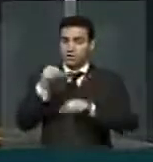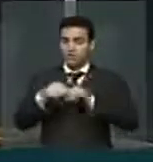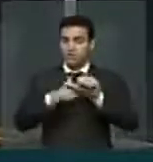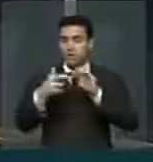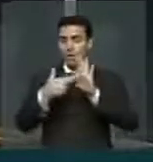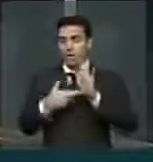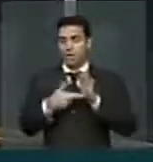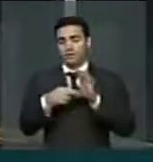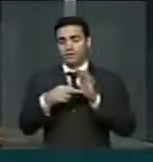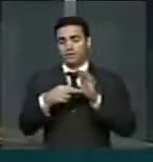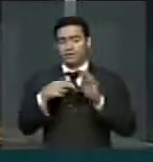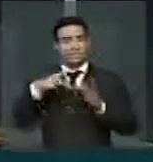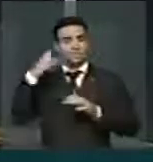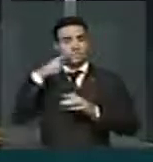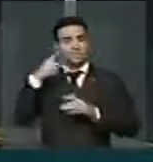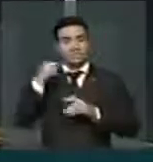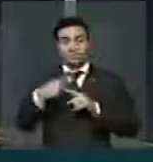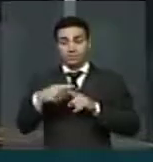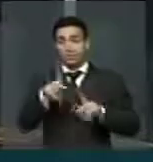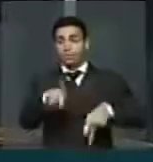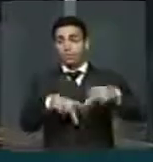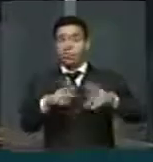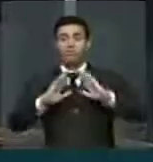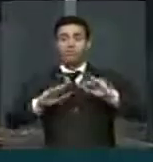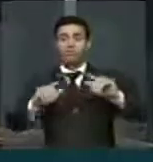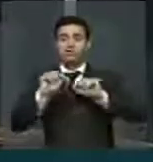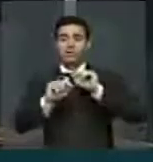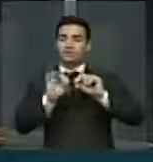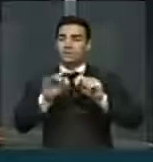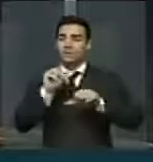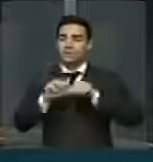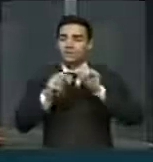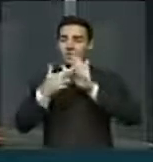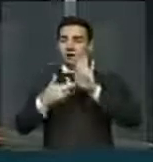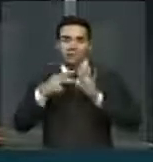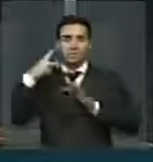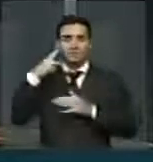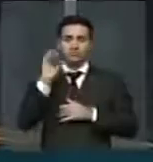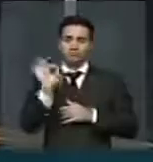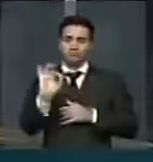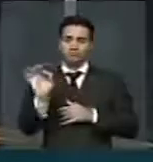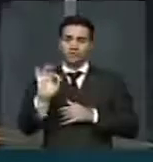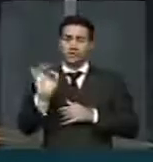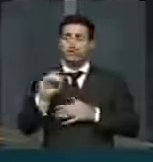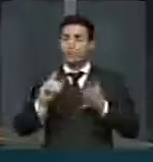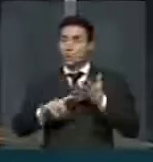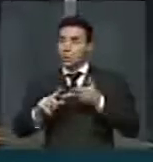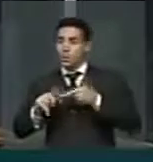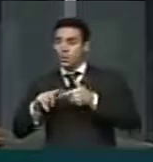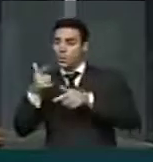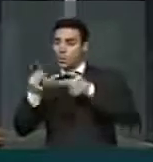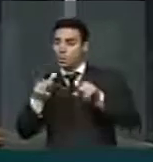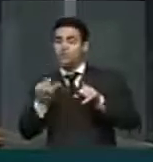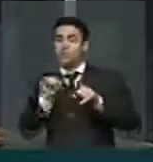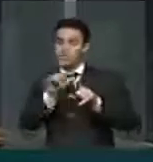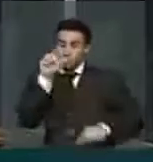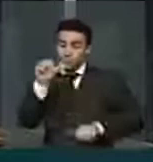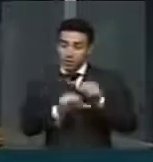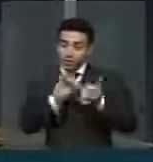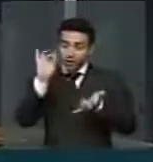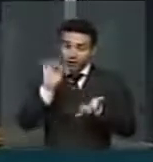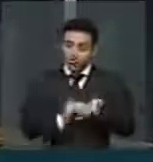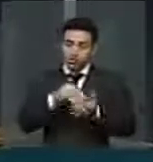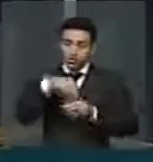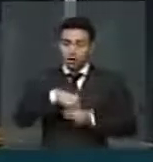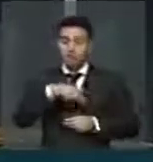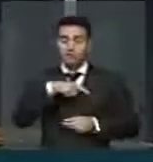Porque o que as ruas estão pedindo não é só reforma política, não. Tem muitas outras questões que somente através de mudanças constitucionais